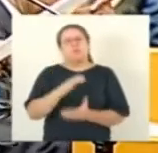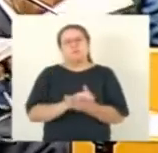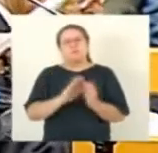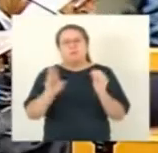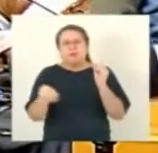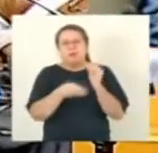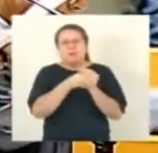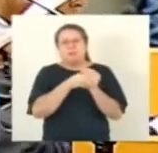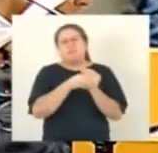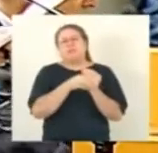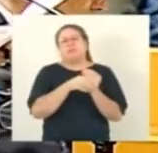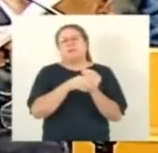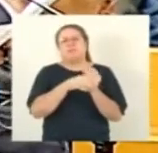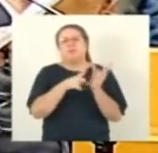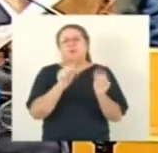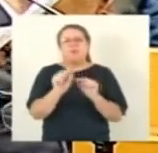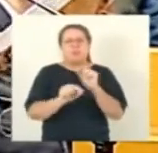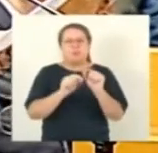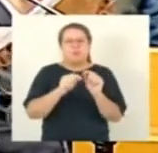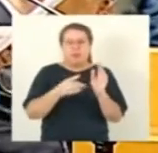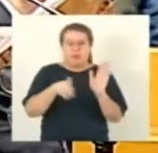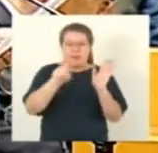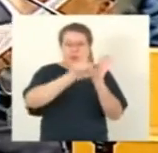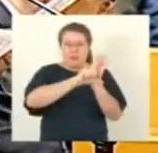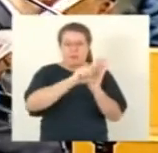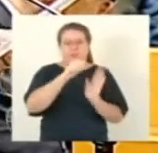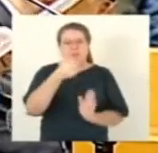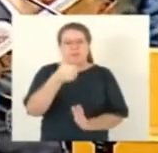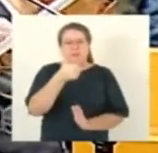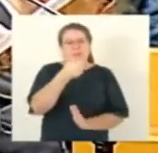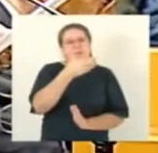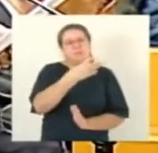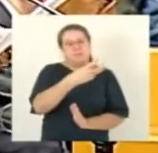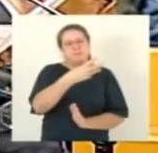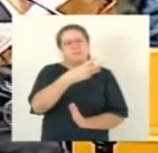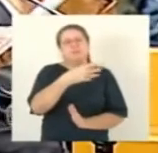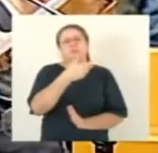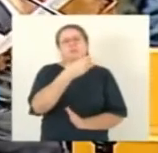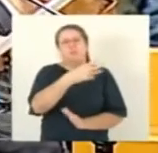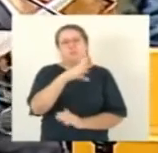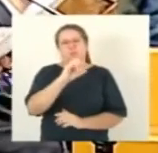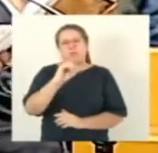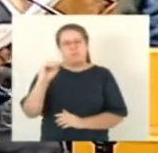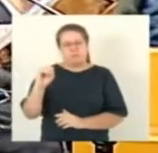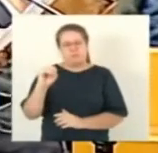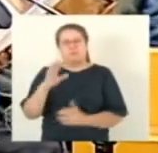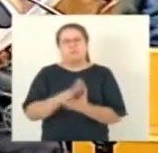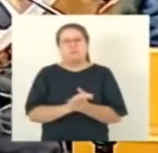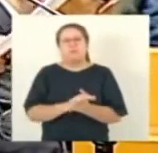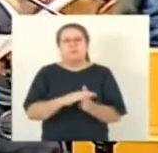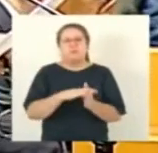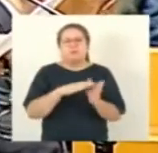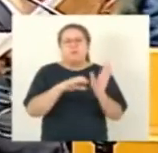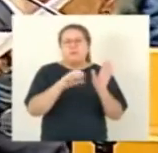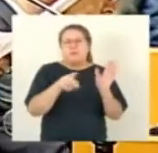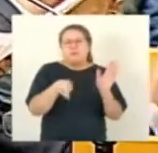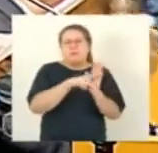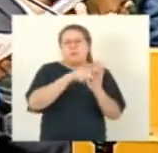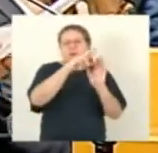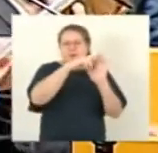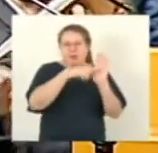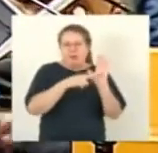dispositivo à lei complementar 3 e 400, funcionaliza um pouco e dispõe sobre o estatuto dos funcionários públicos